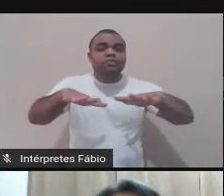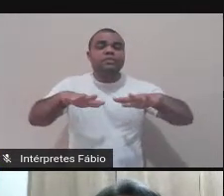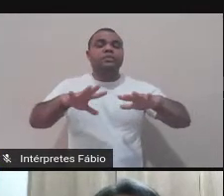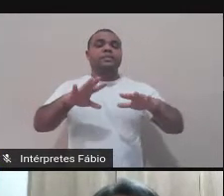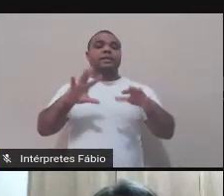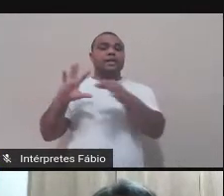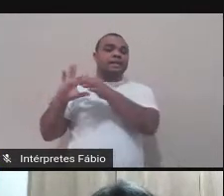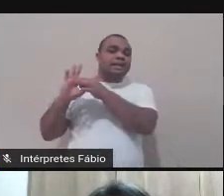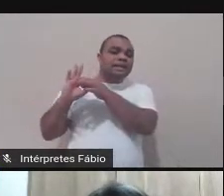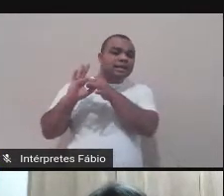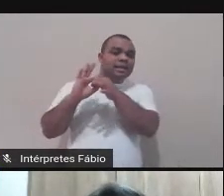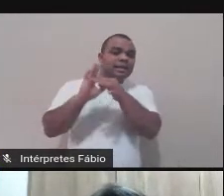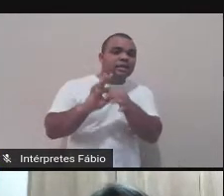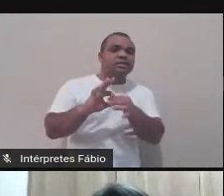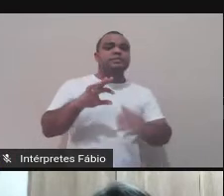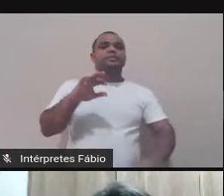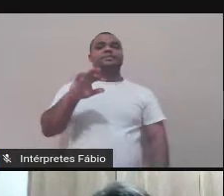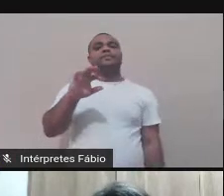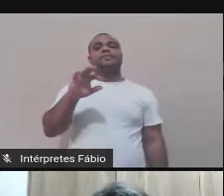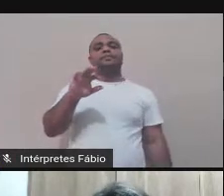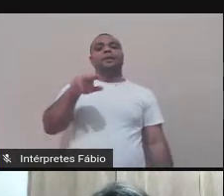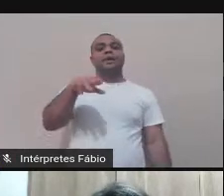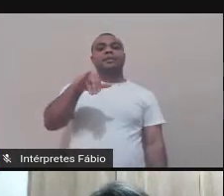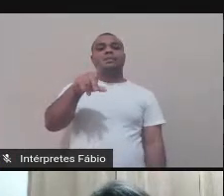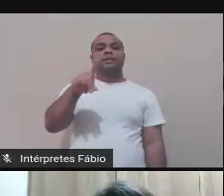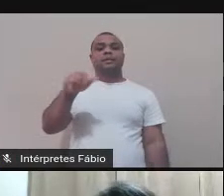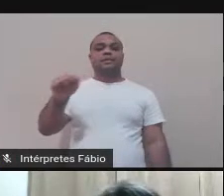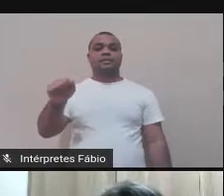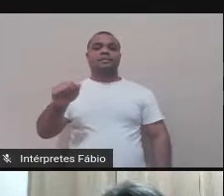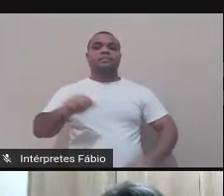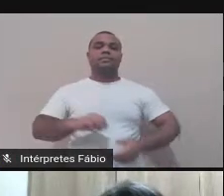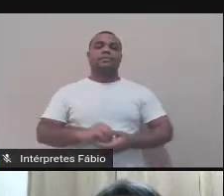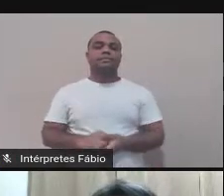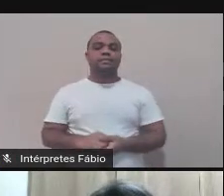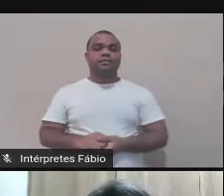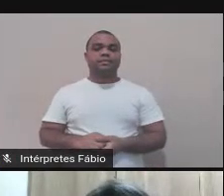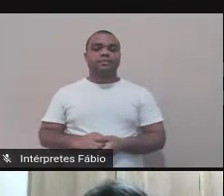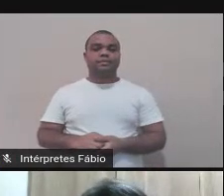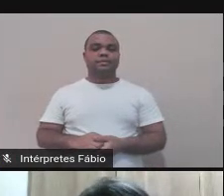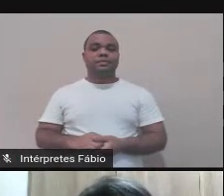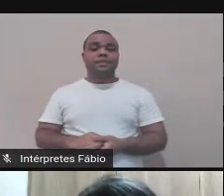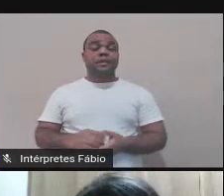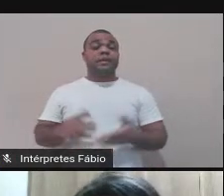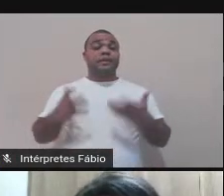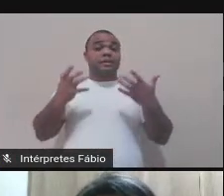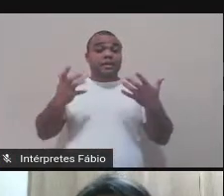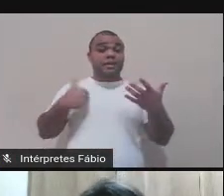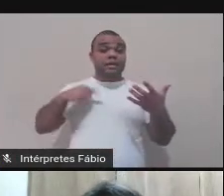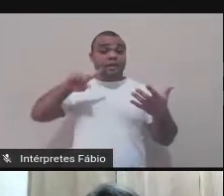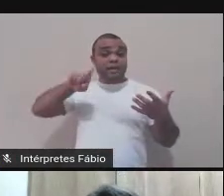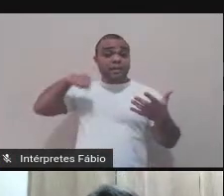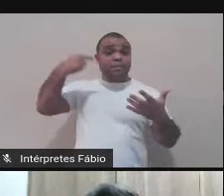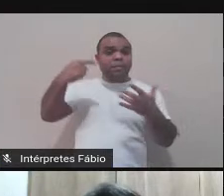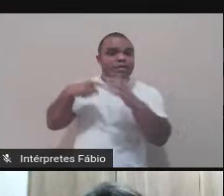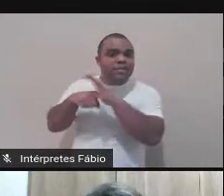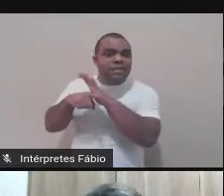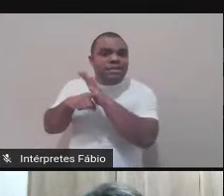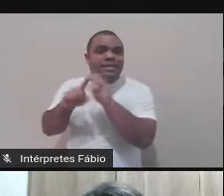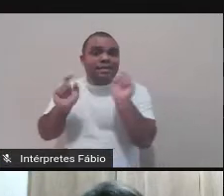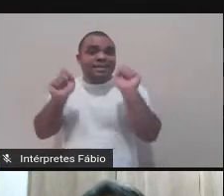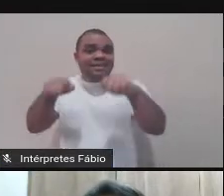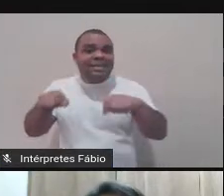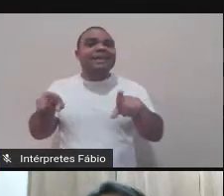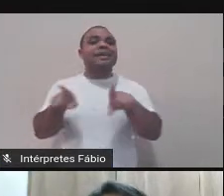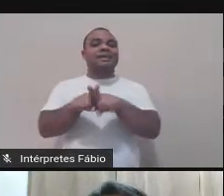deixar fixado, tem lá alguns interessantes a respeito. Então, mas o seguinte, como a gente está no curso de